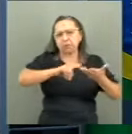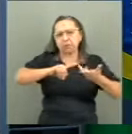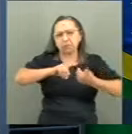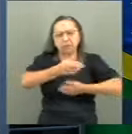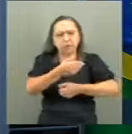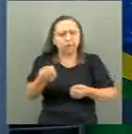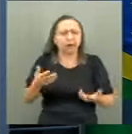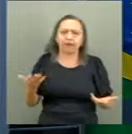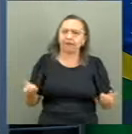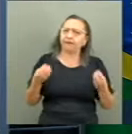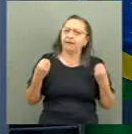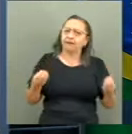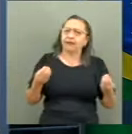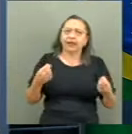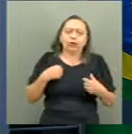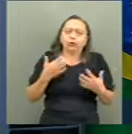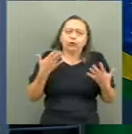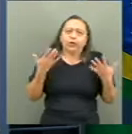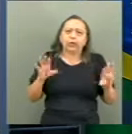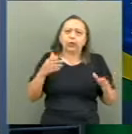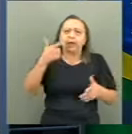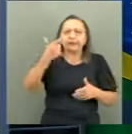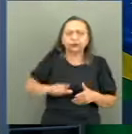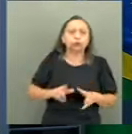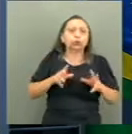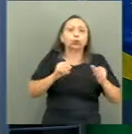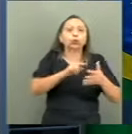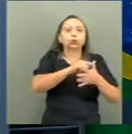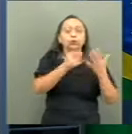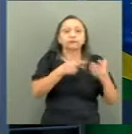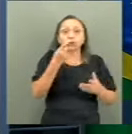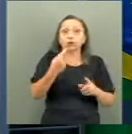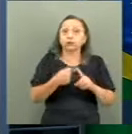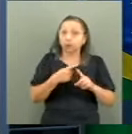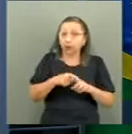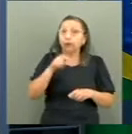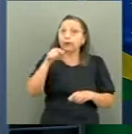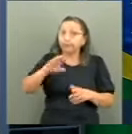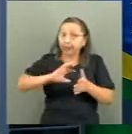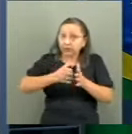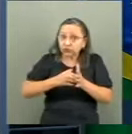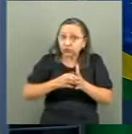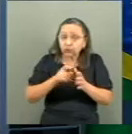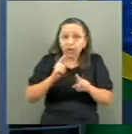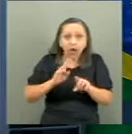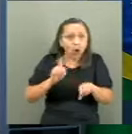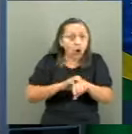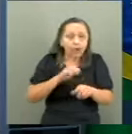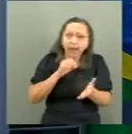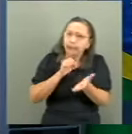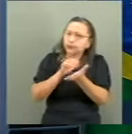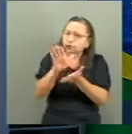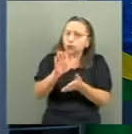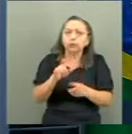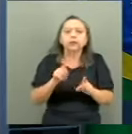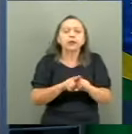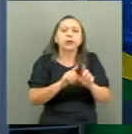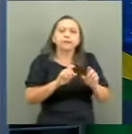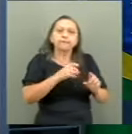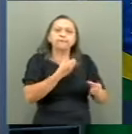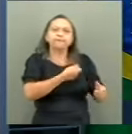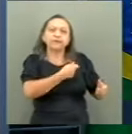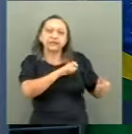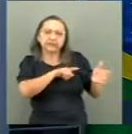vida. Eu não vou nem repetir todas as ergas que ele falou, foi expulso do seu próprio partido. Fortalecimento da fiscalização